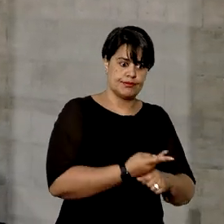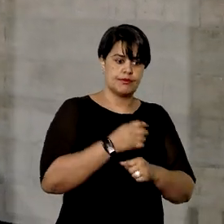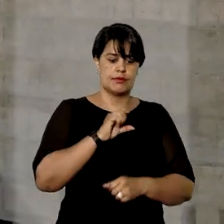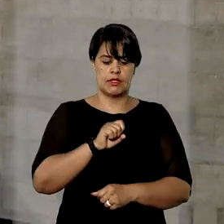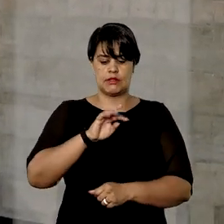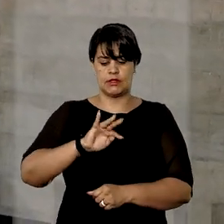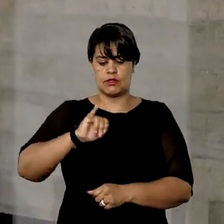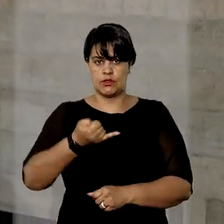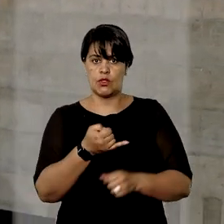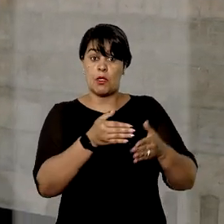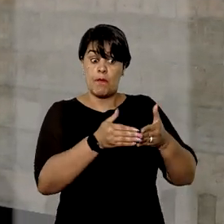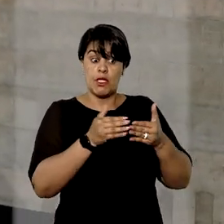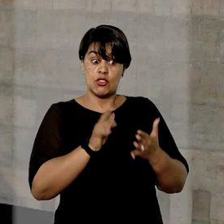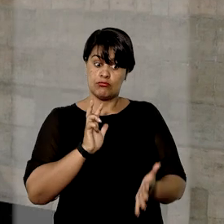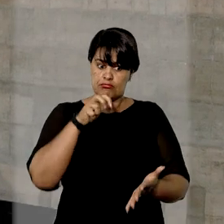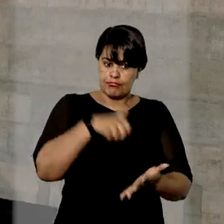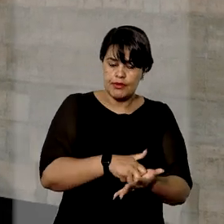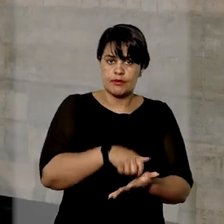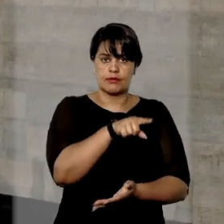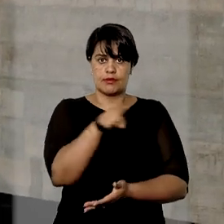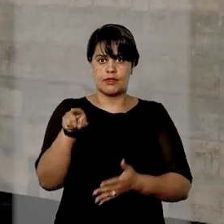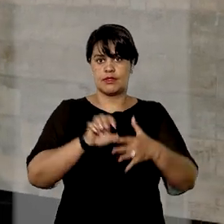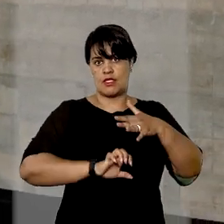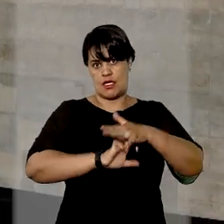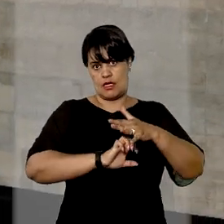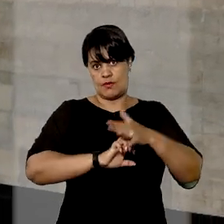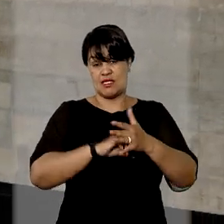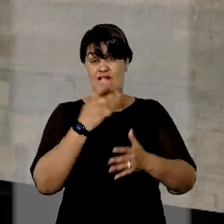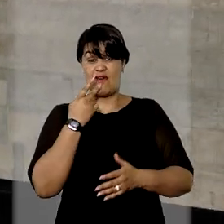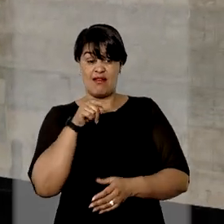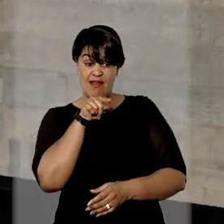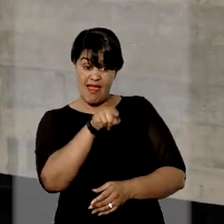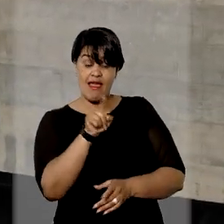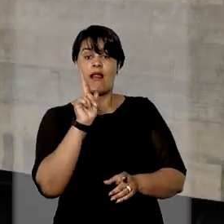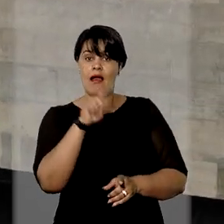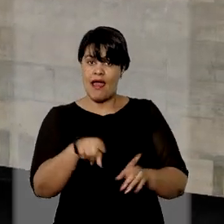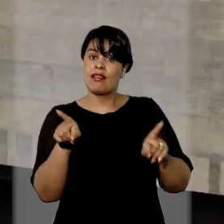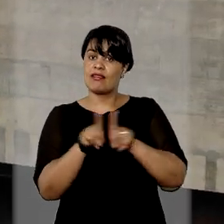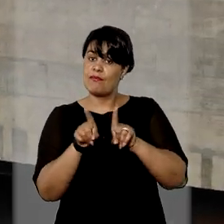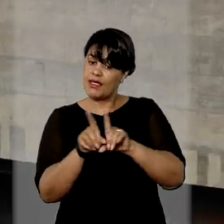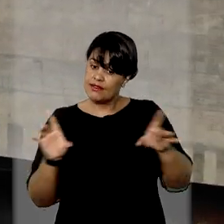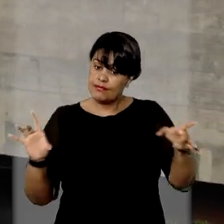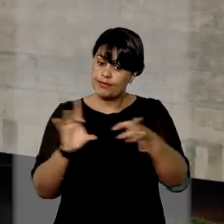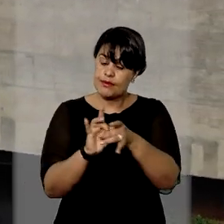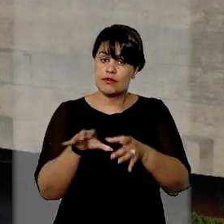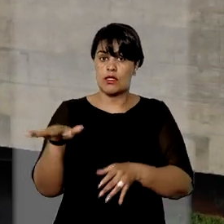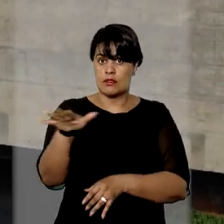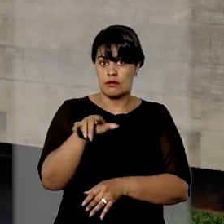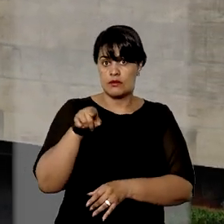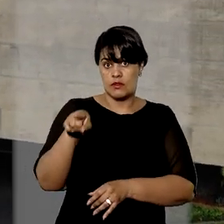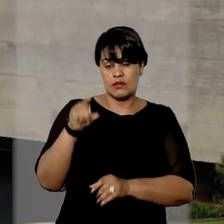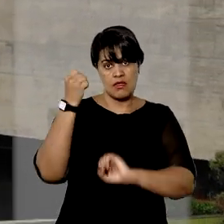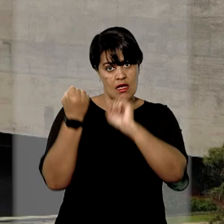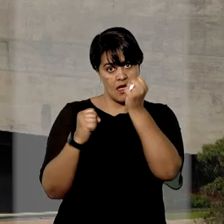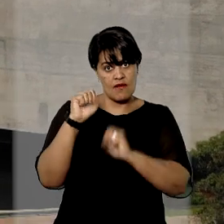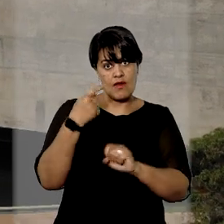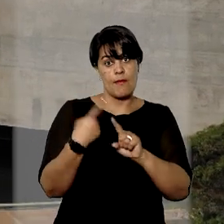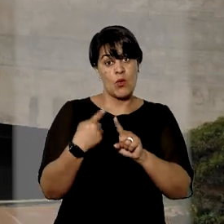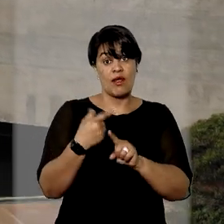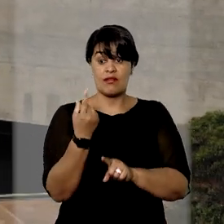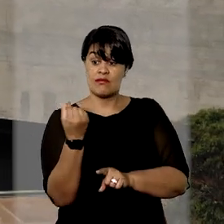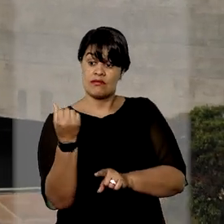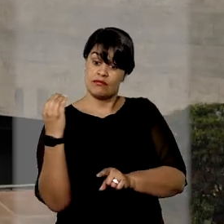ao STJ buscando a condenação da empresa, sob o argumento de que ela faz parte da relação de consumo, já que é